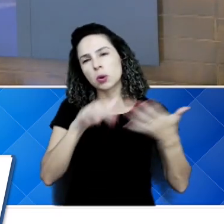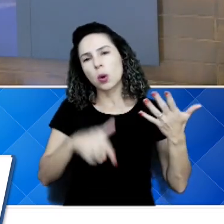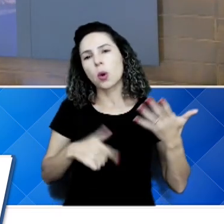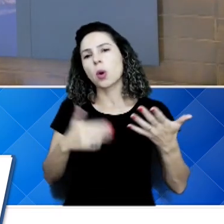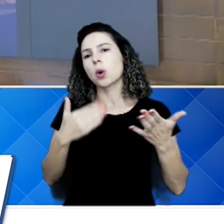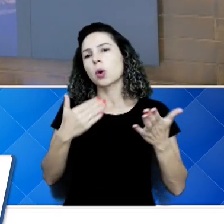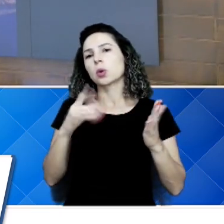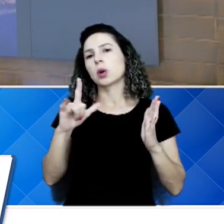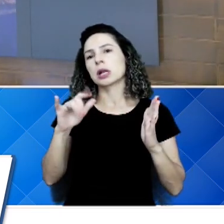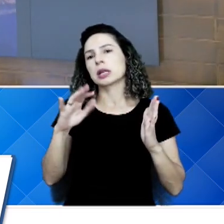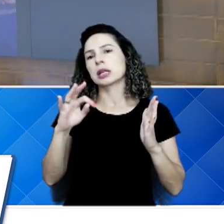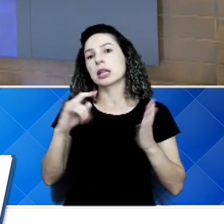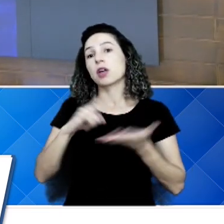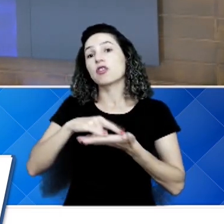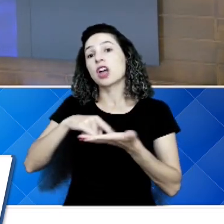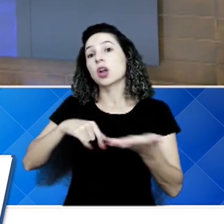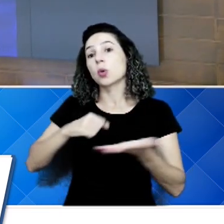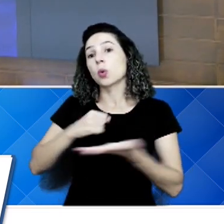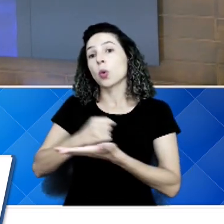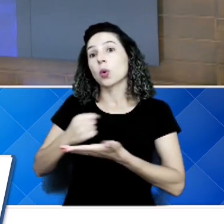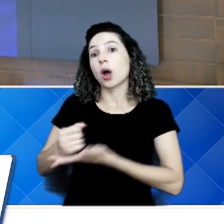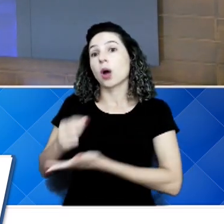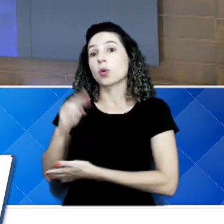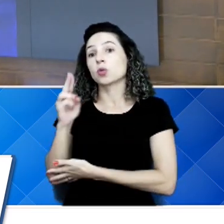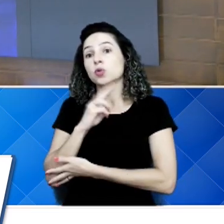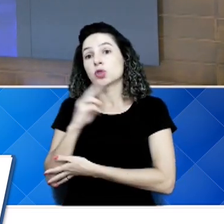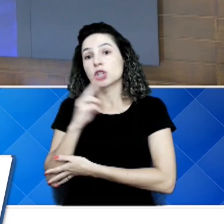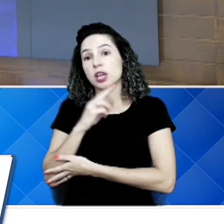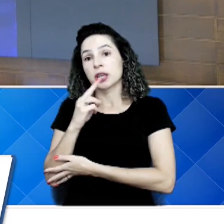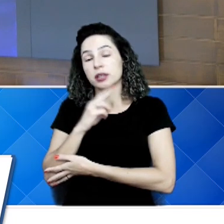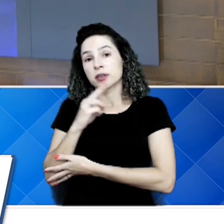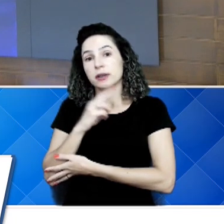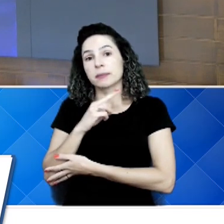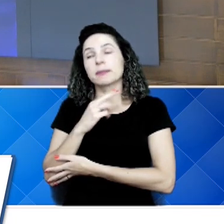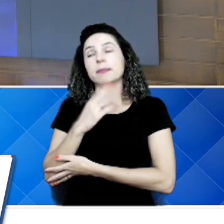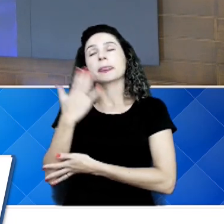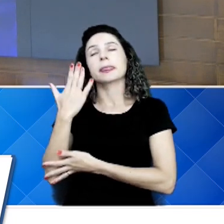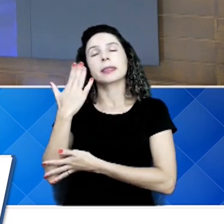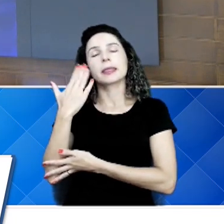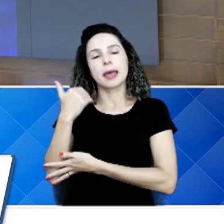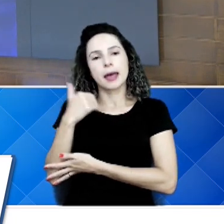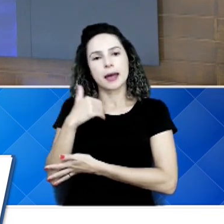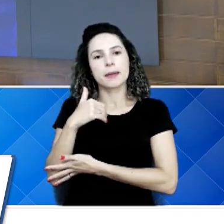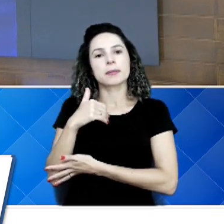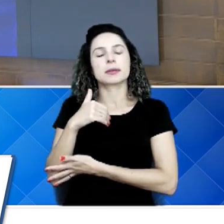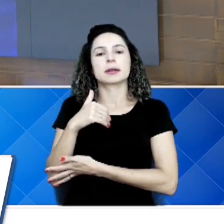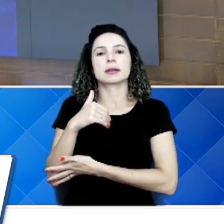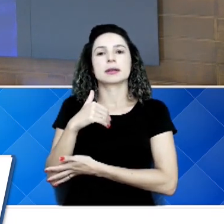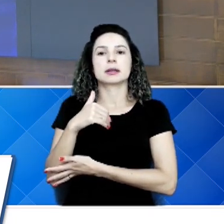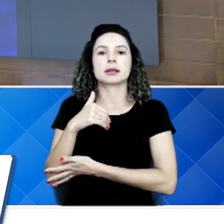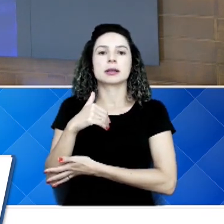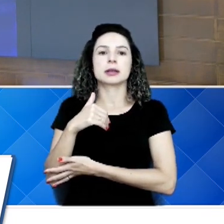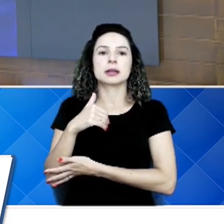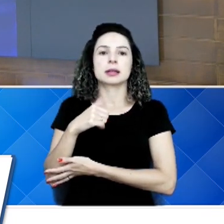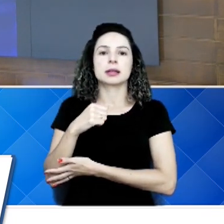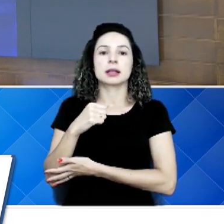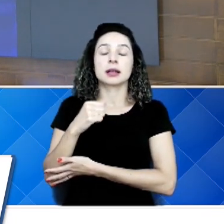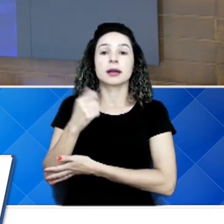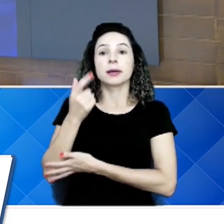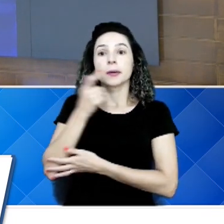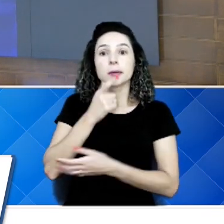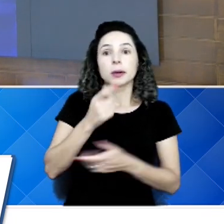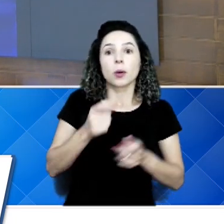faz um contrato emergencial. E a gente sabe que para controlar o